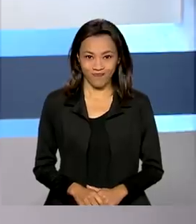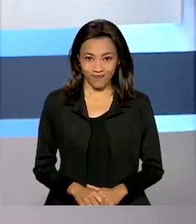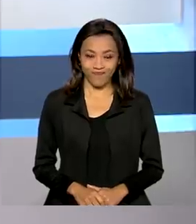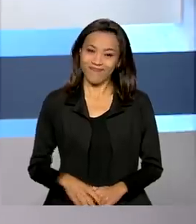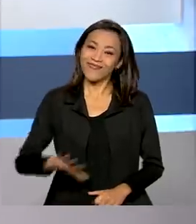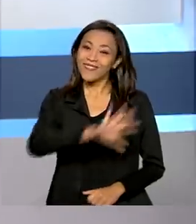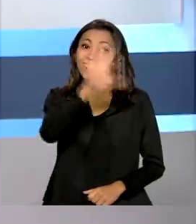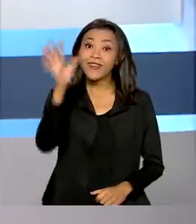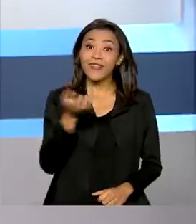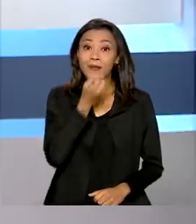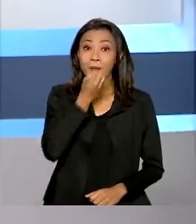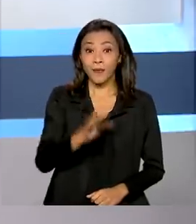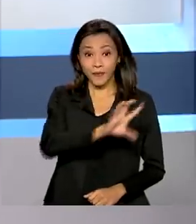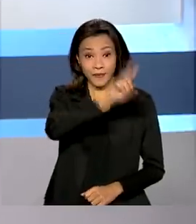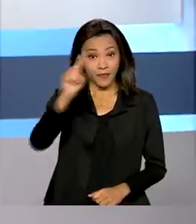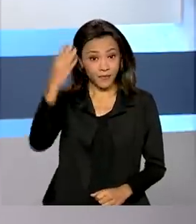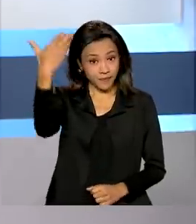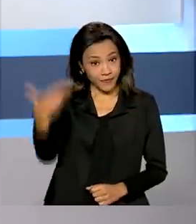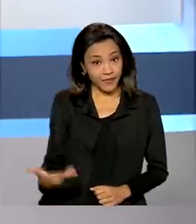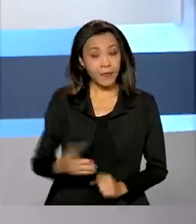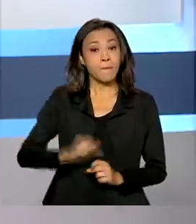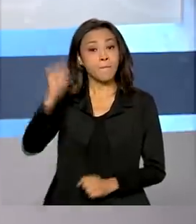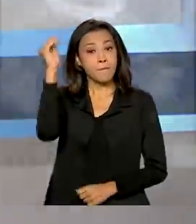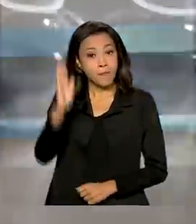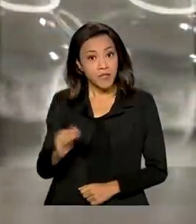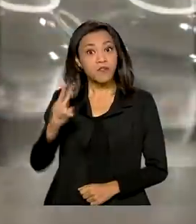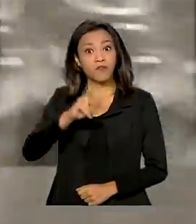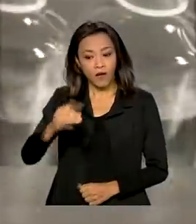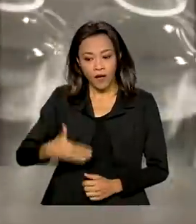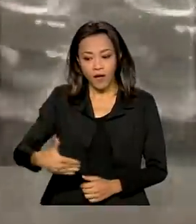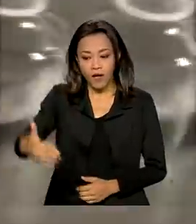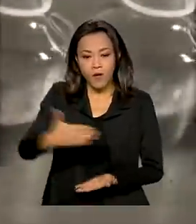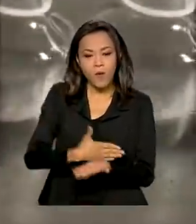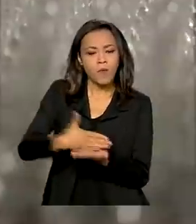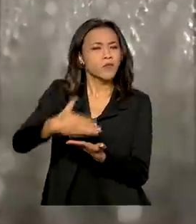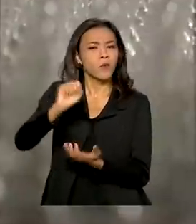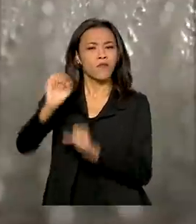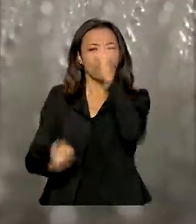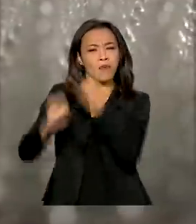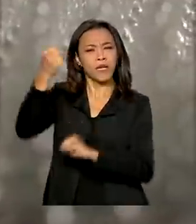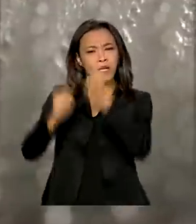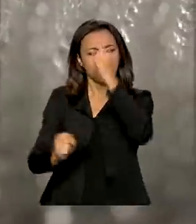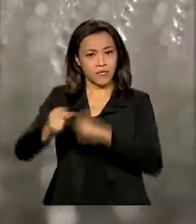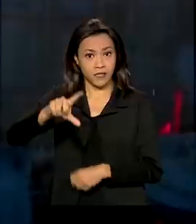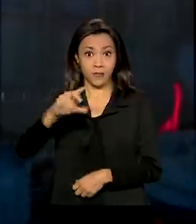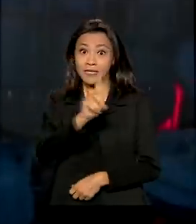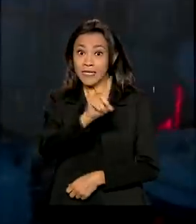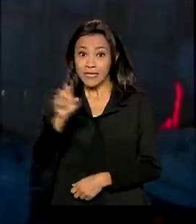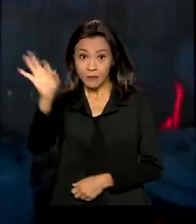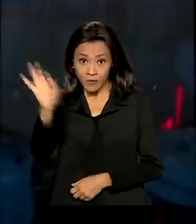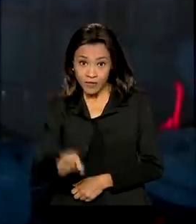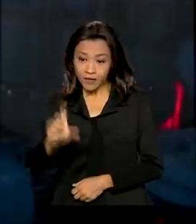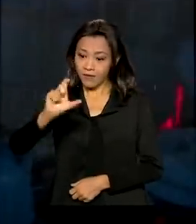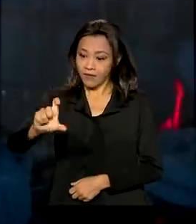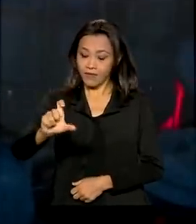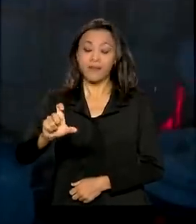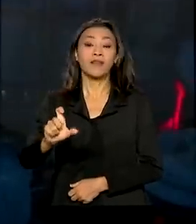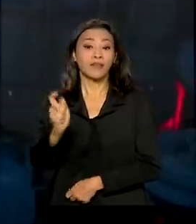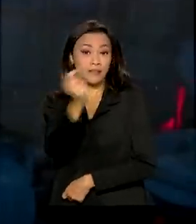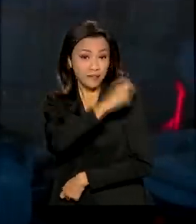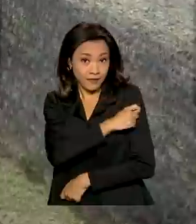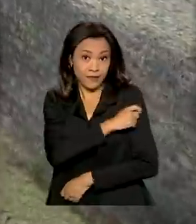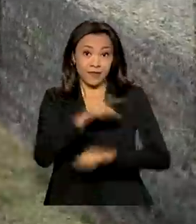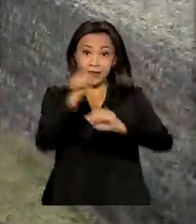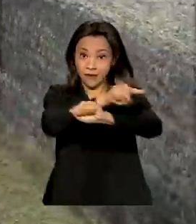Olá, muito bom dia pra você. Brasil vai dar início à fabricação 100% nacional da vacina AstraZeneca.